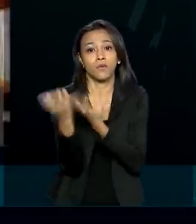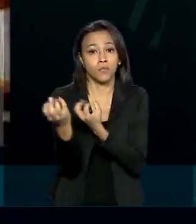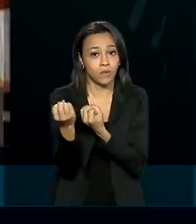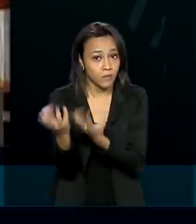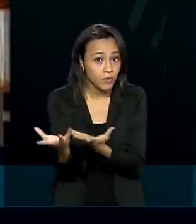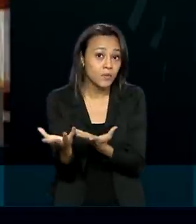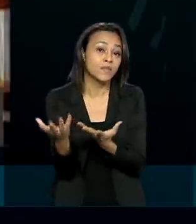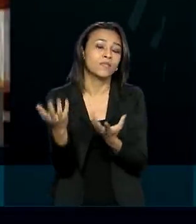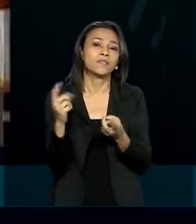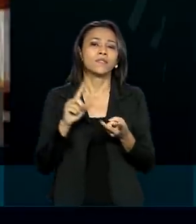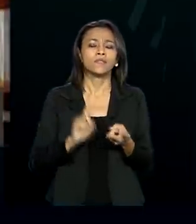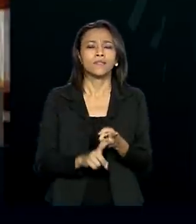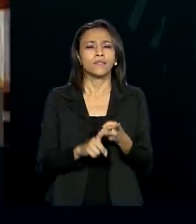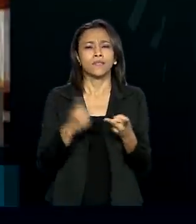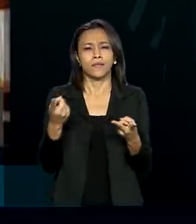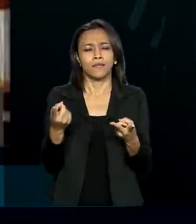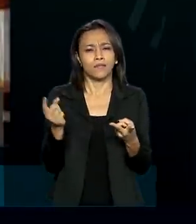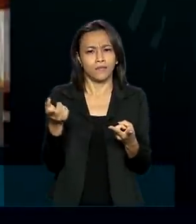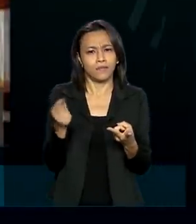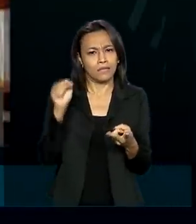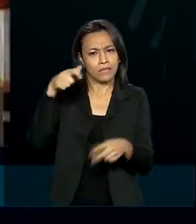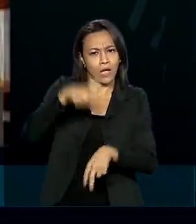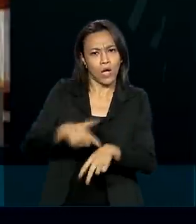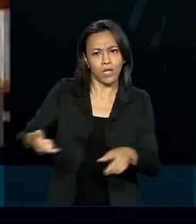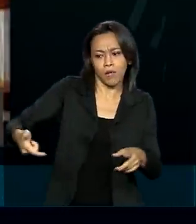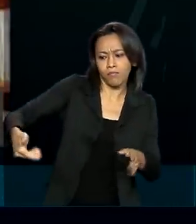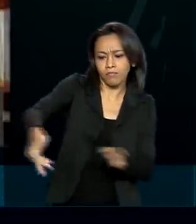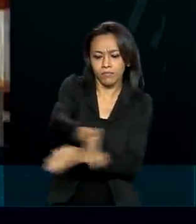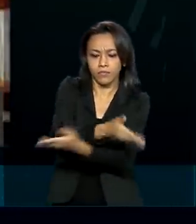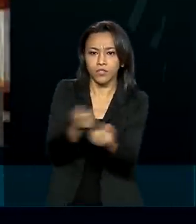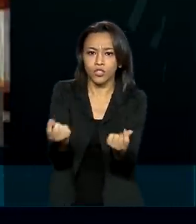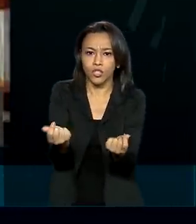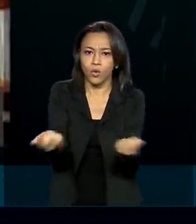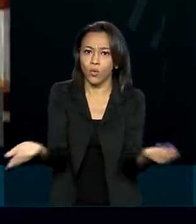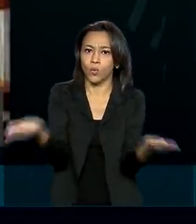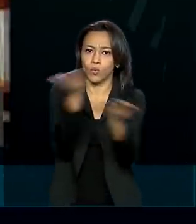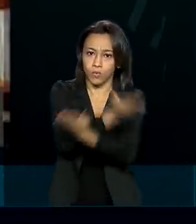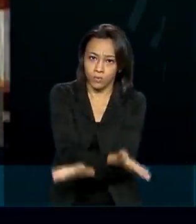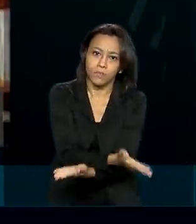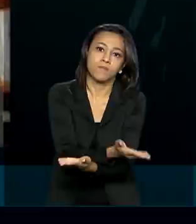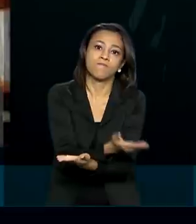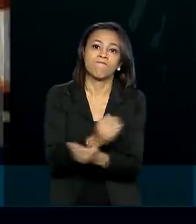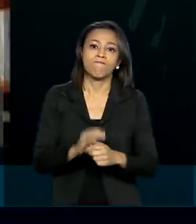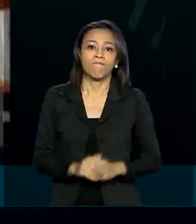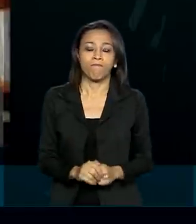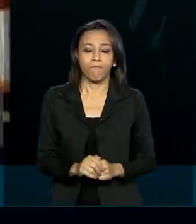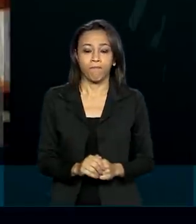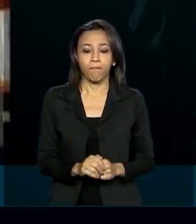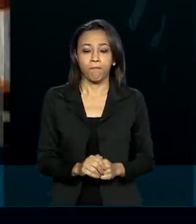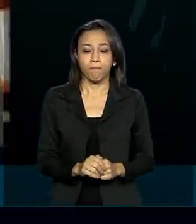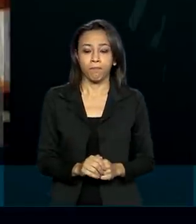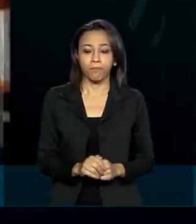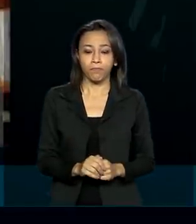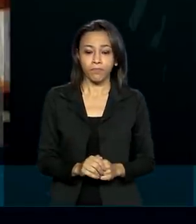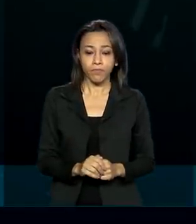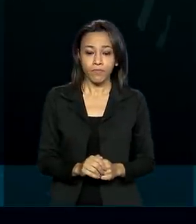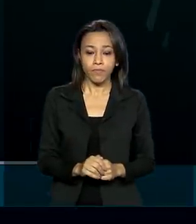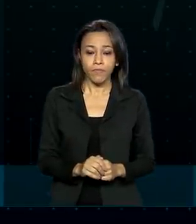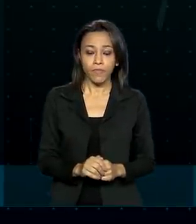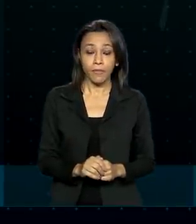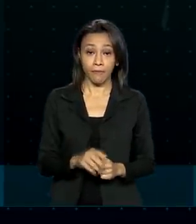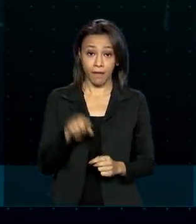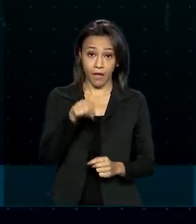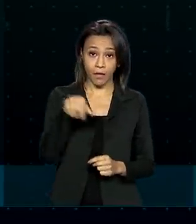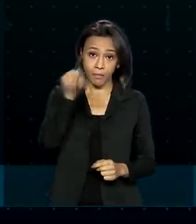aquela transação específica, cursam imediatamente.